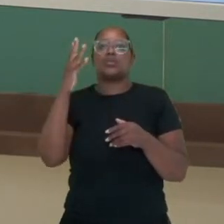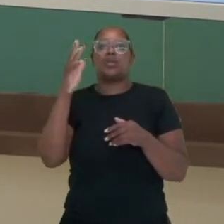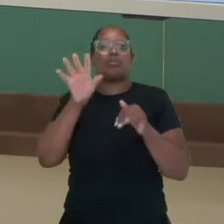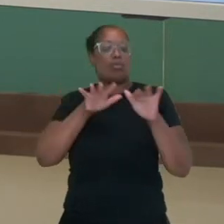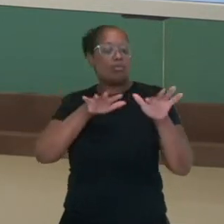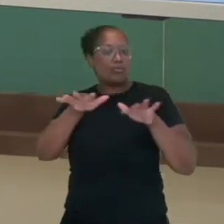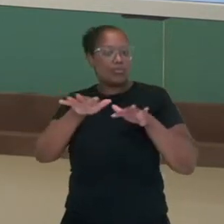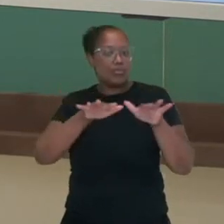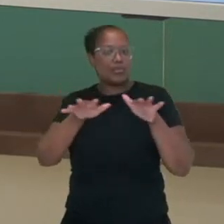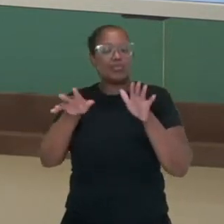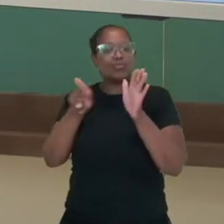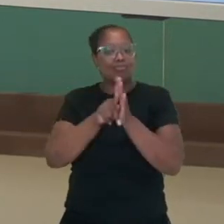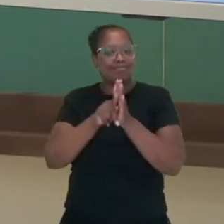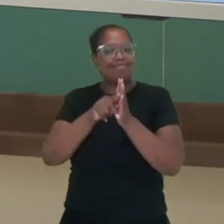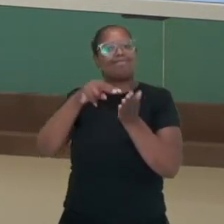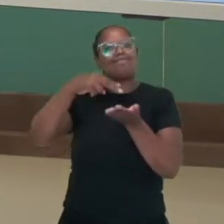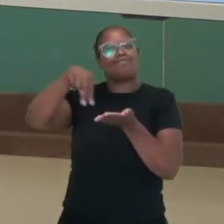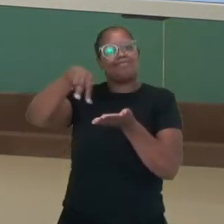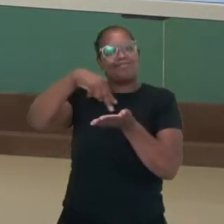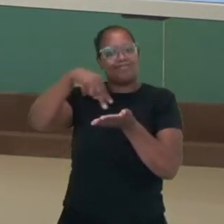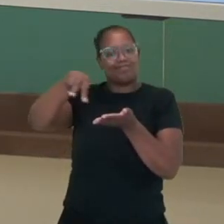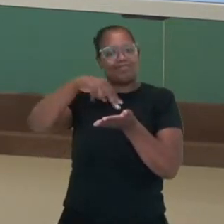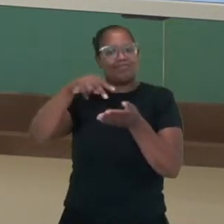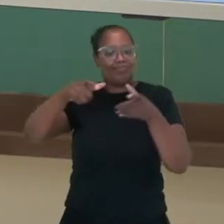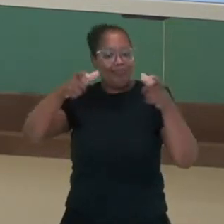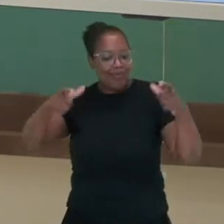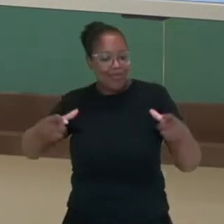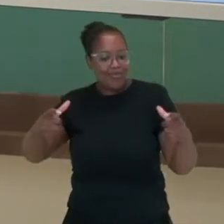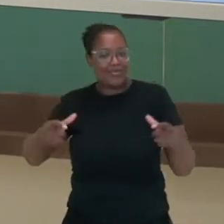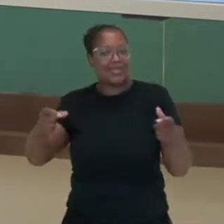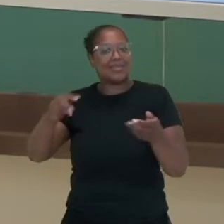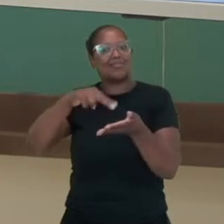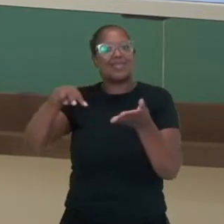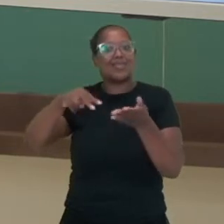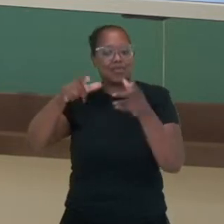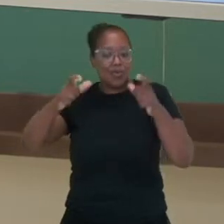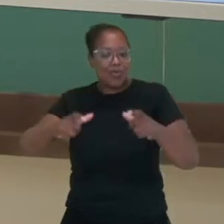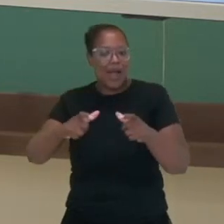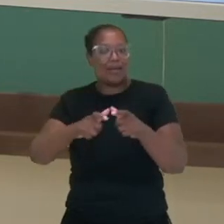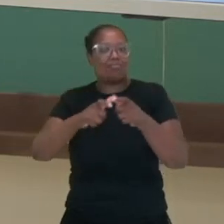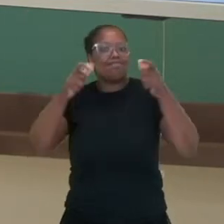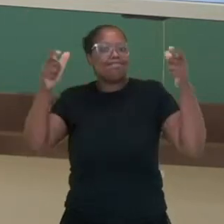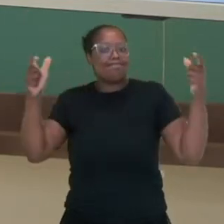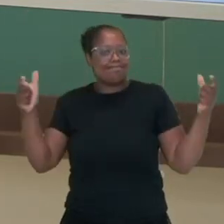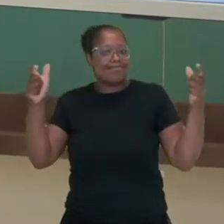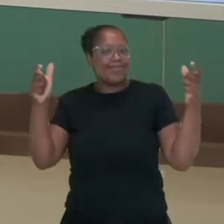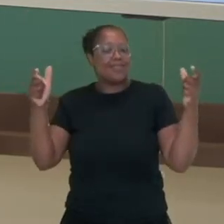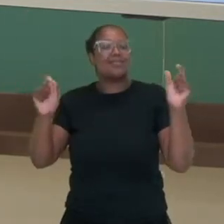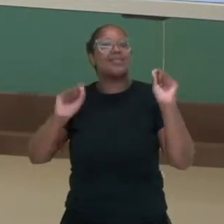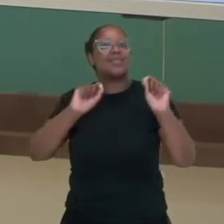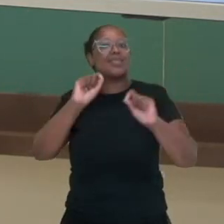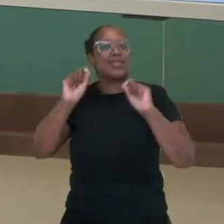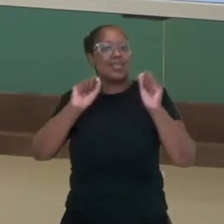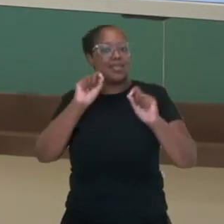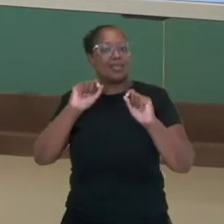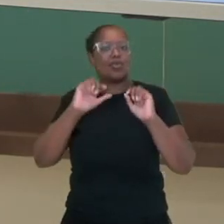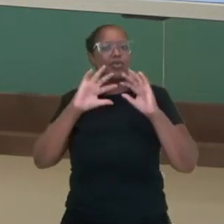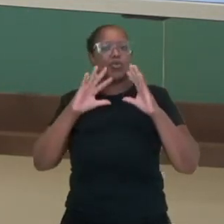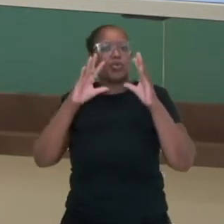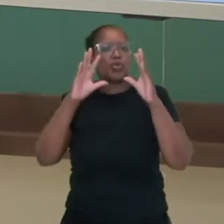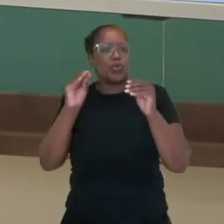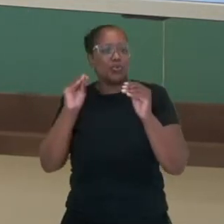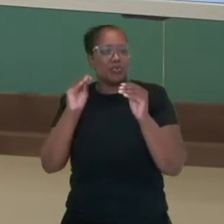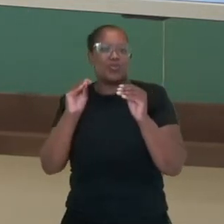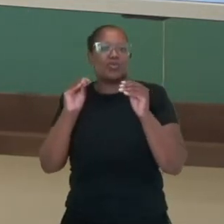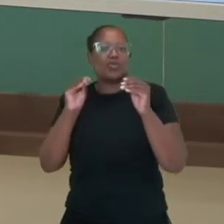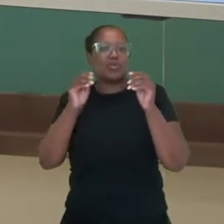movimento na dança, nós estamos falando do espaço amplo, né? Levando em consideração as suas três